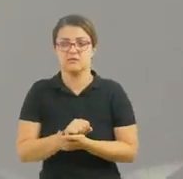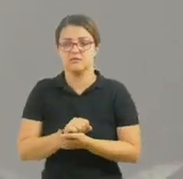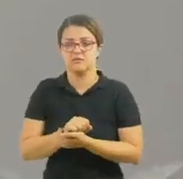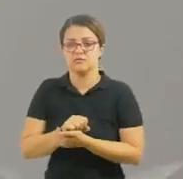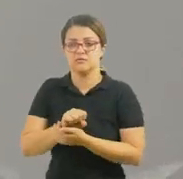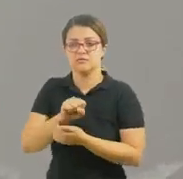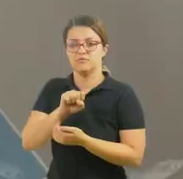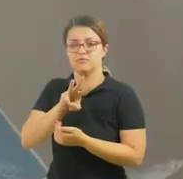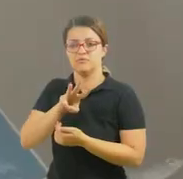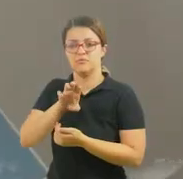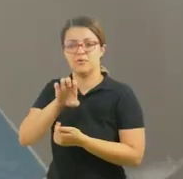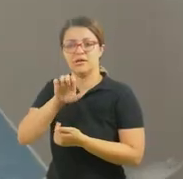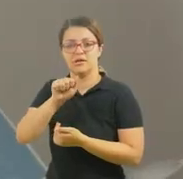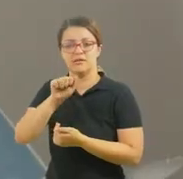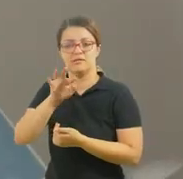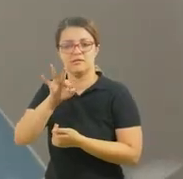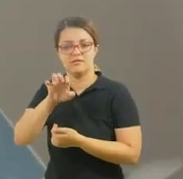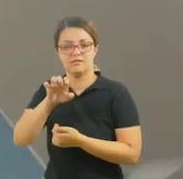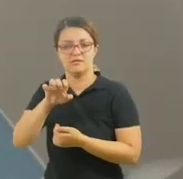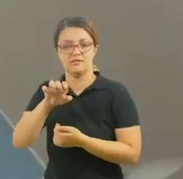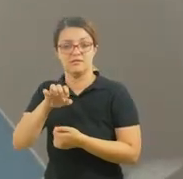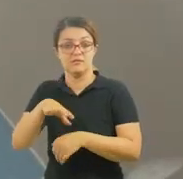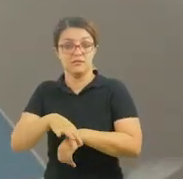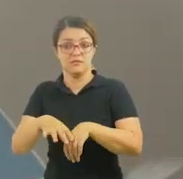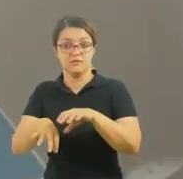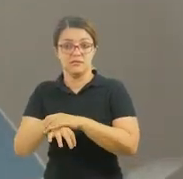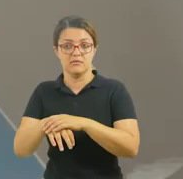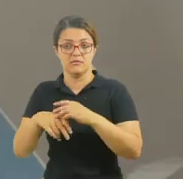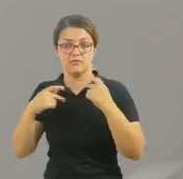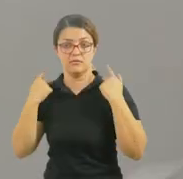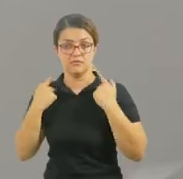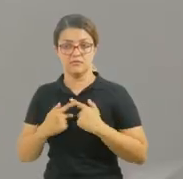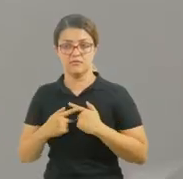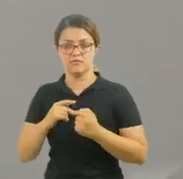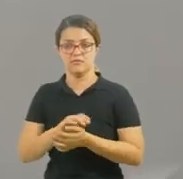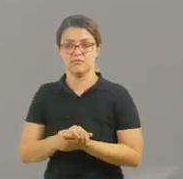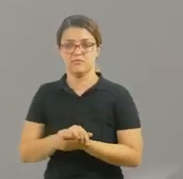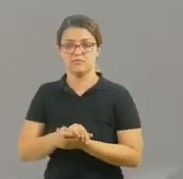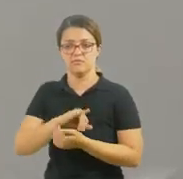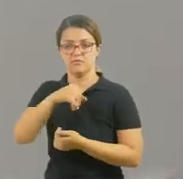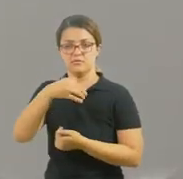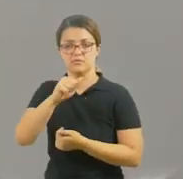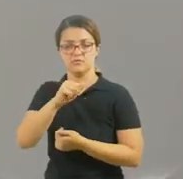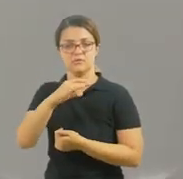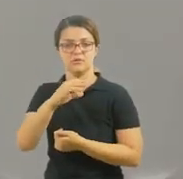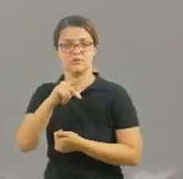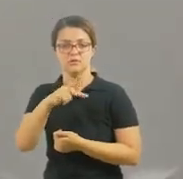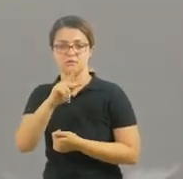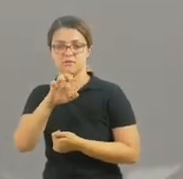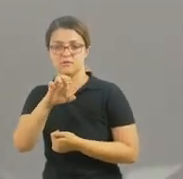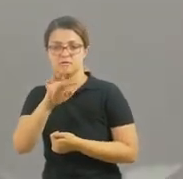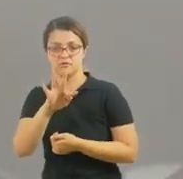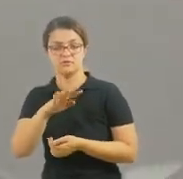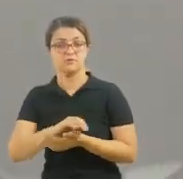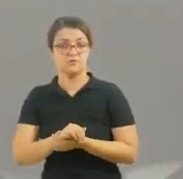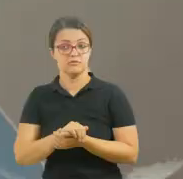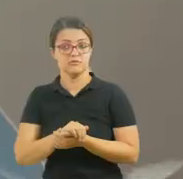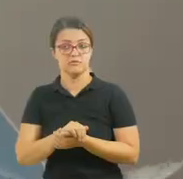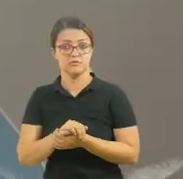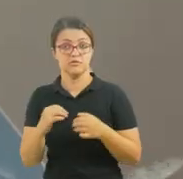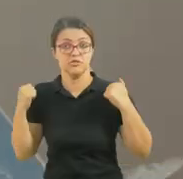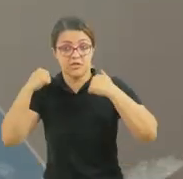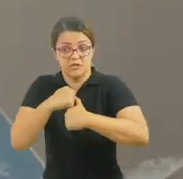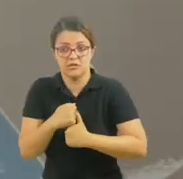Dress, que é o que a Peter está usando, que é um vestido. Jacket, que é jaqueta. E por último, coat, que é